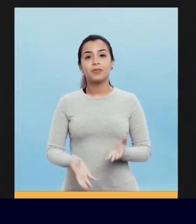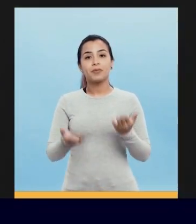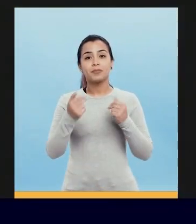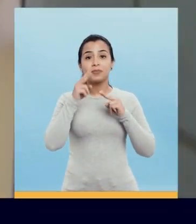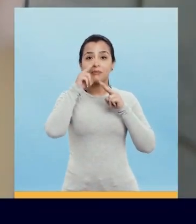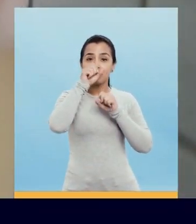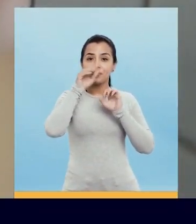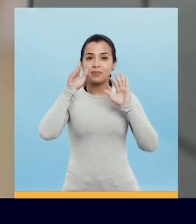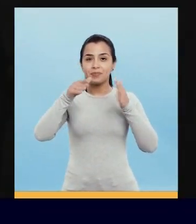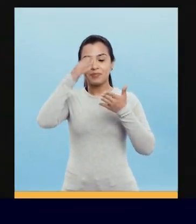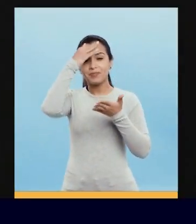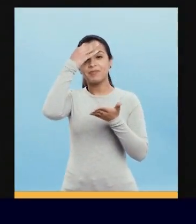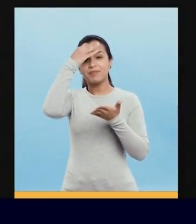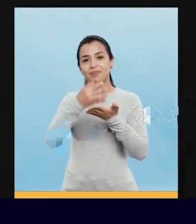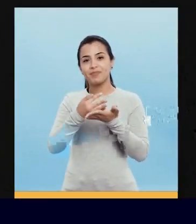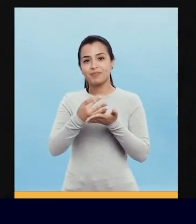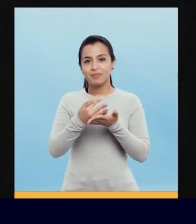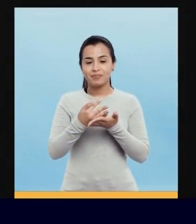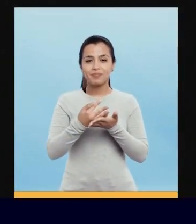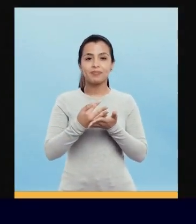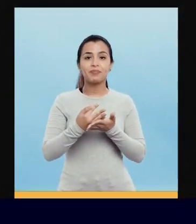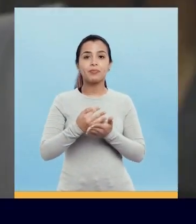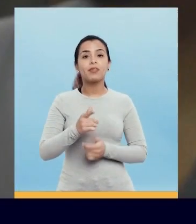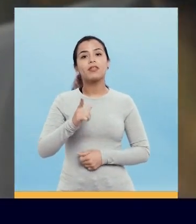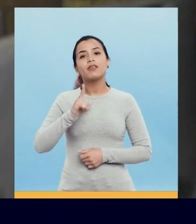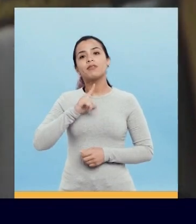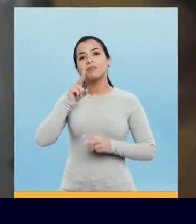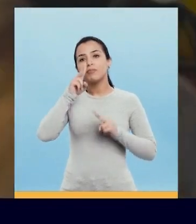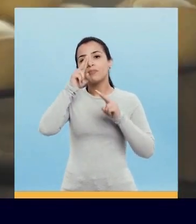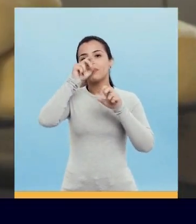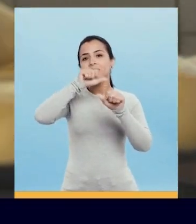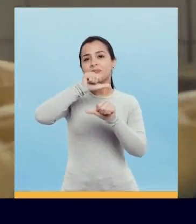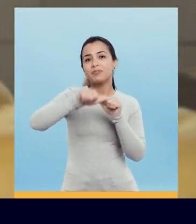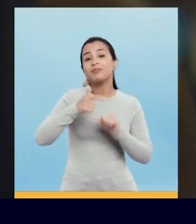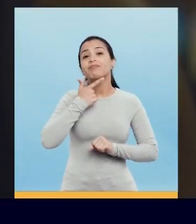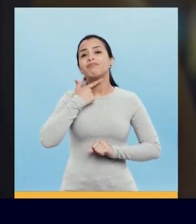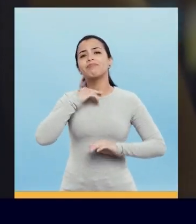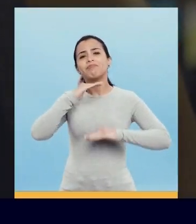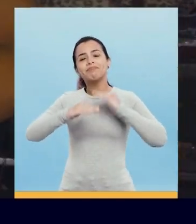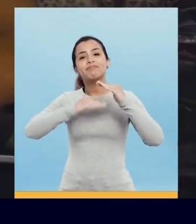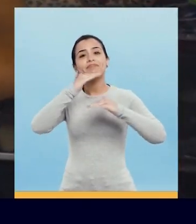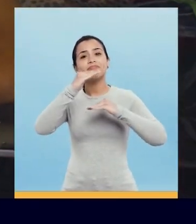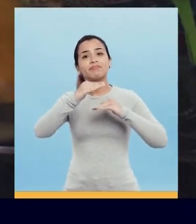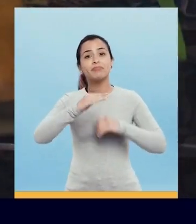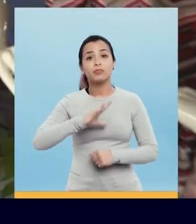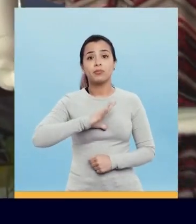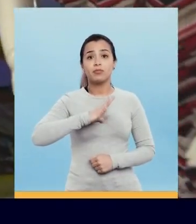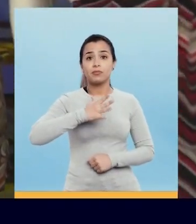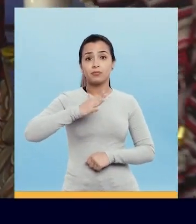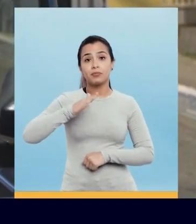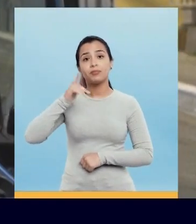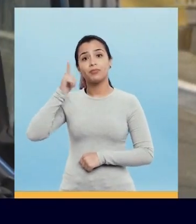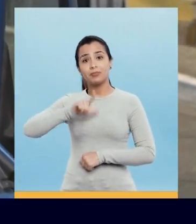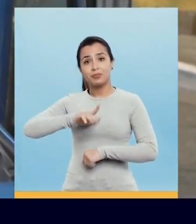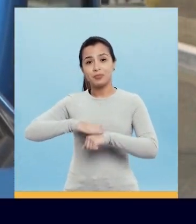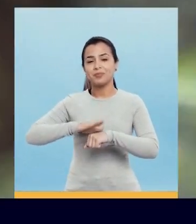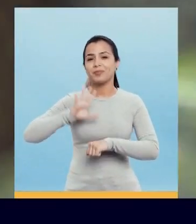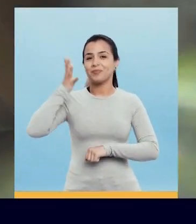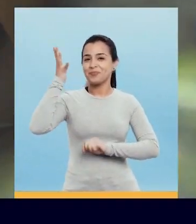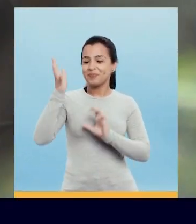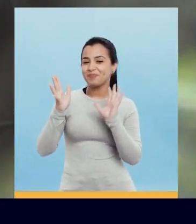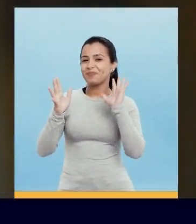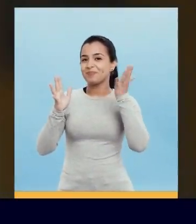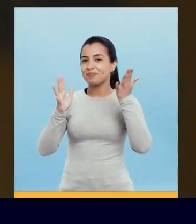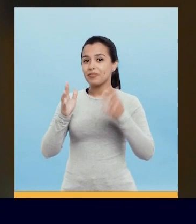Vamos com força, foco e fé. Ter força para mudar, vontade para crescer. Coragem para a ousa fazer